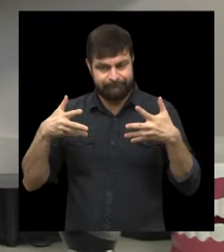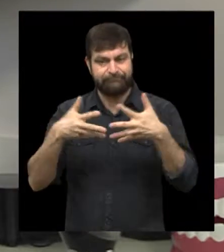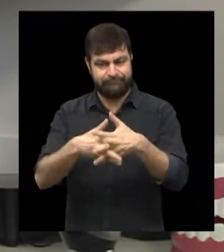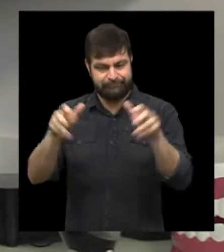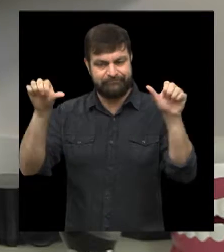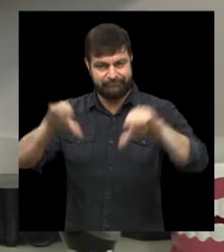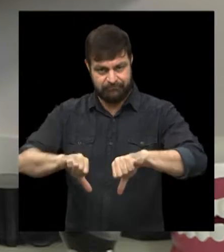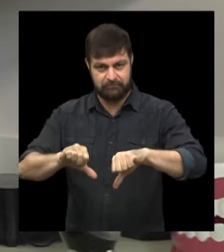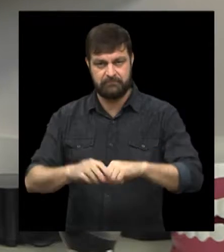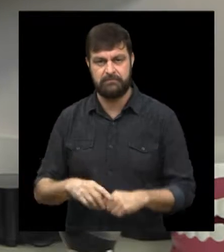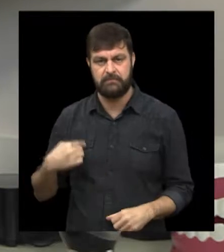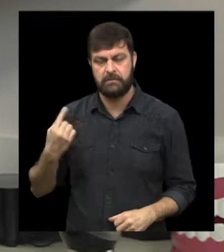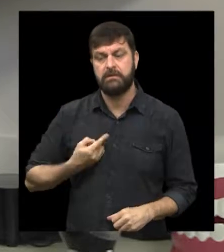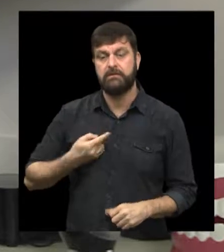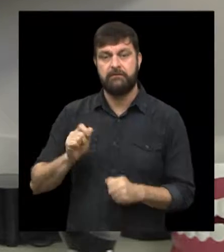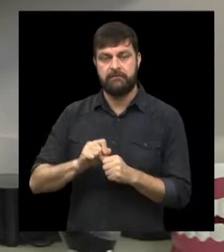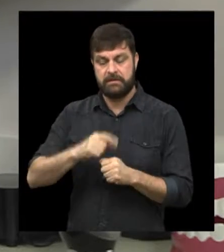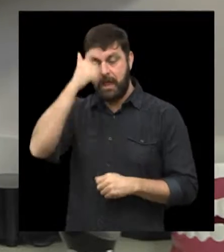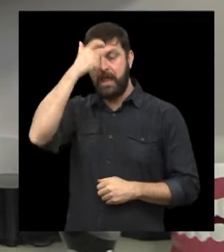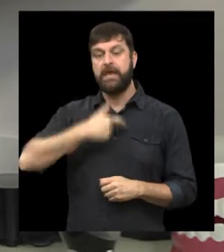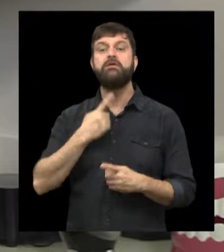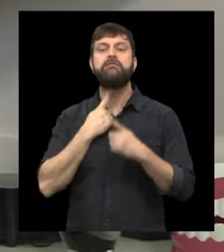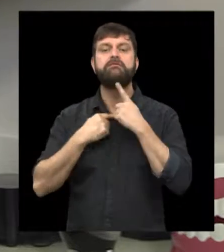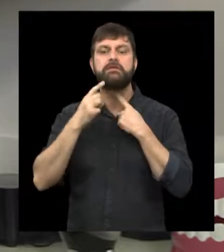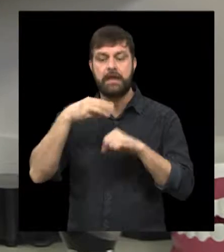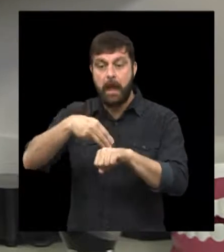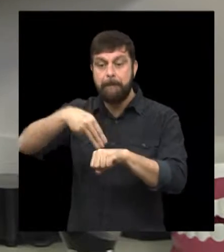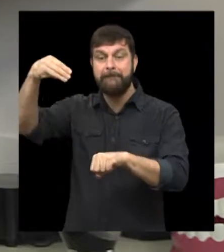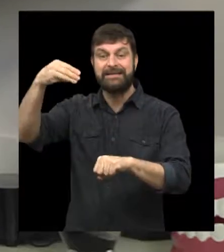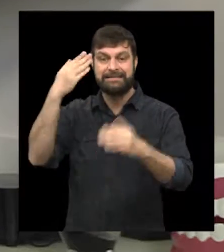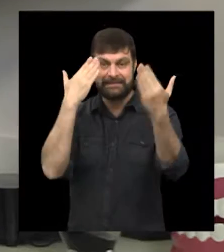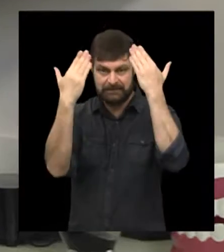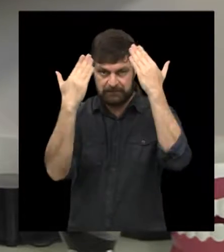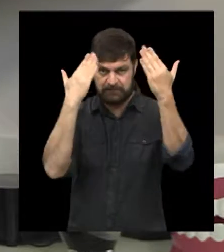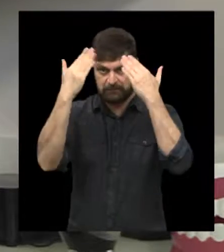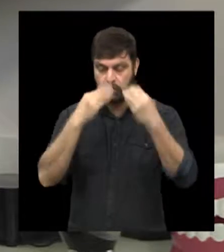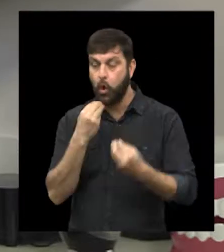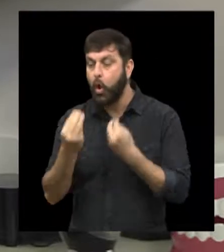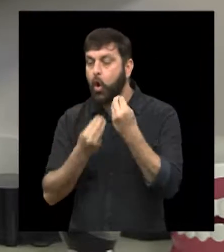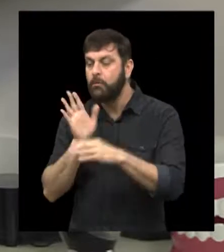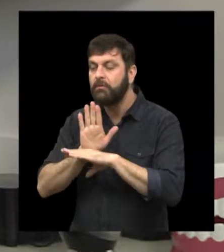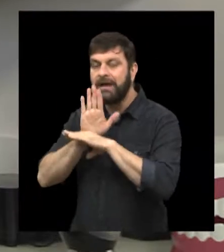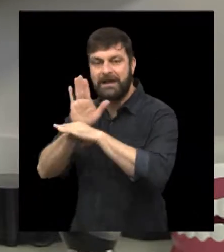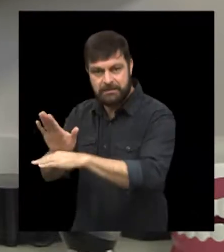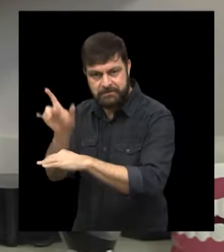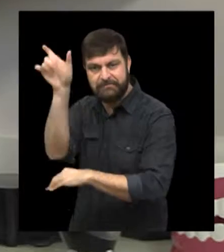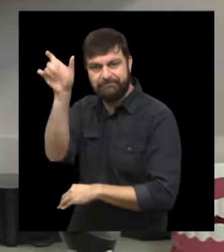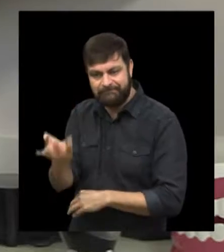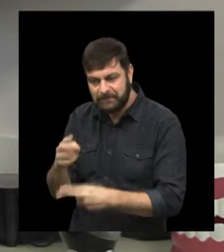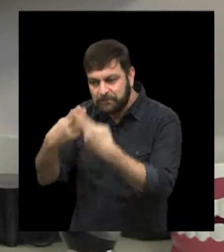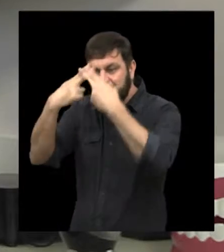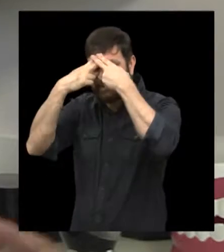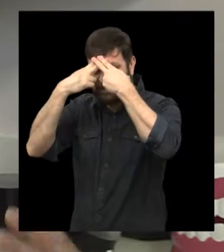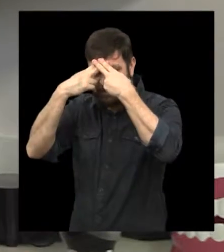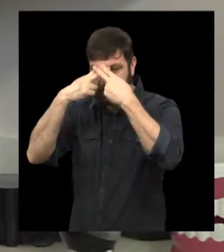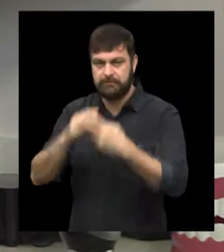muito importantes. Tudo isso me motivou em fazer o mestrado em psicologia para poder buscar soluções para esses pacientes.